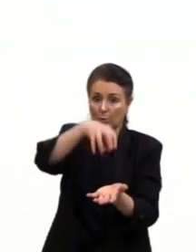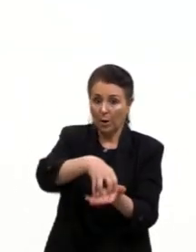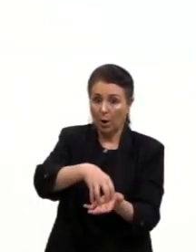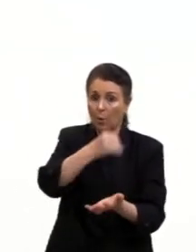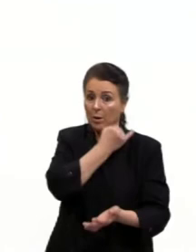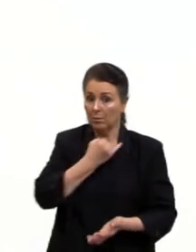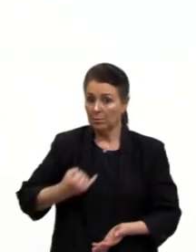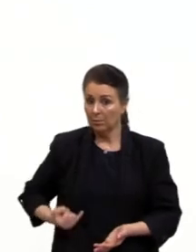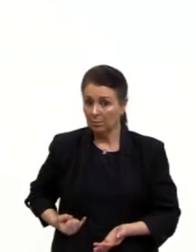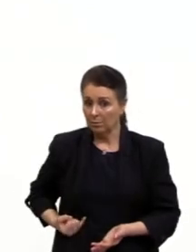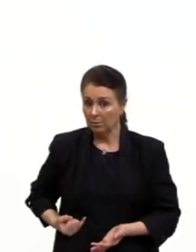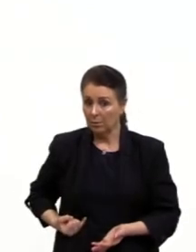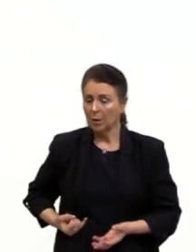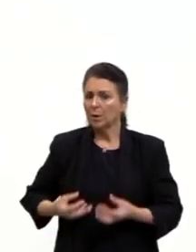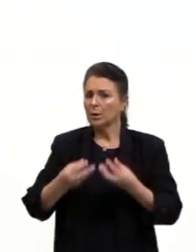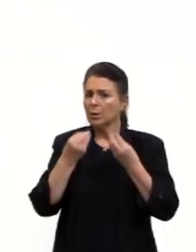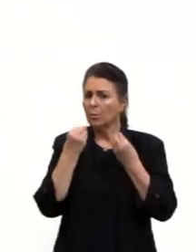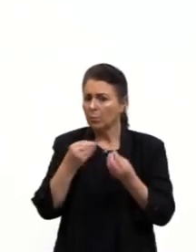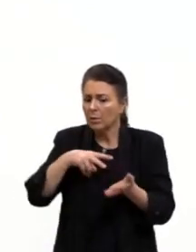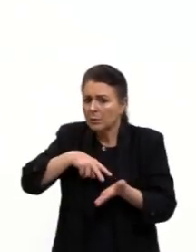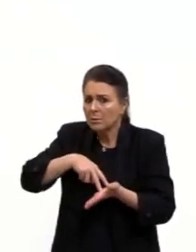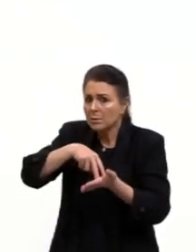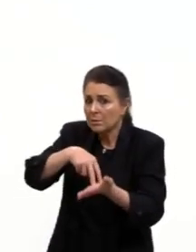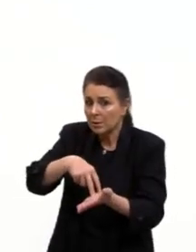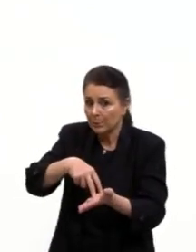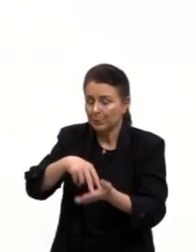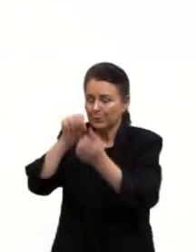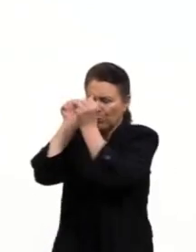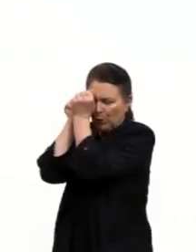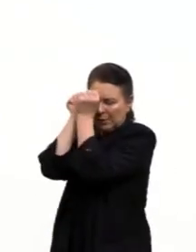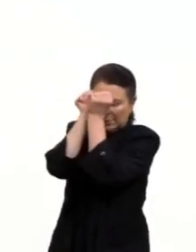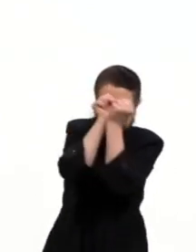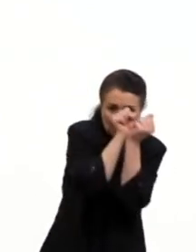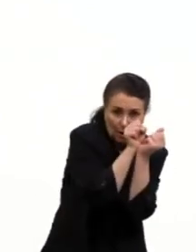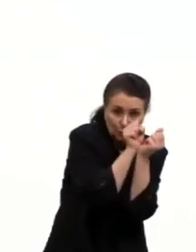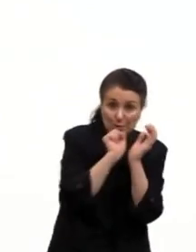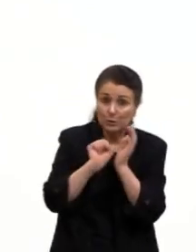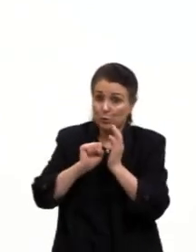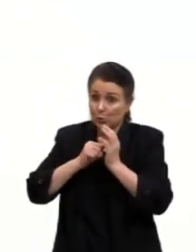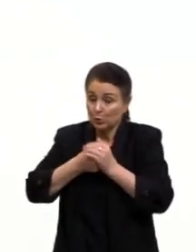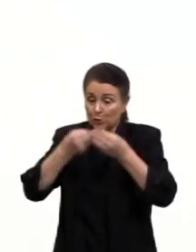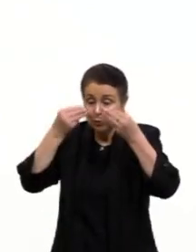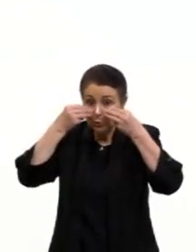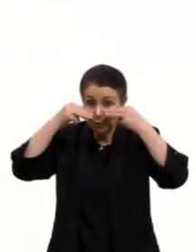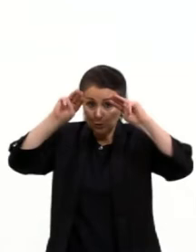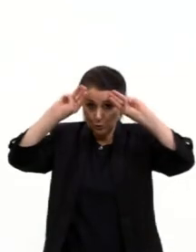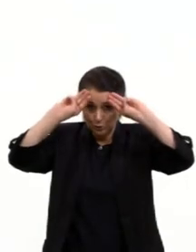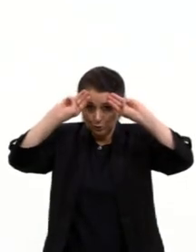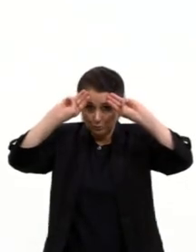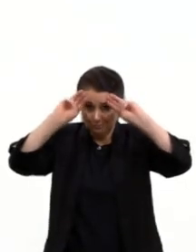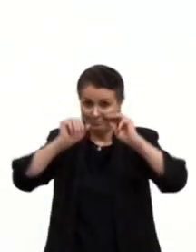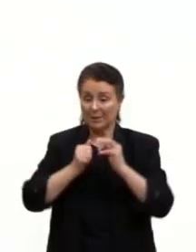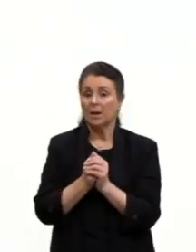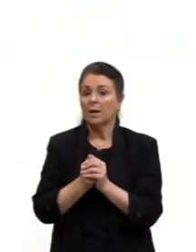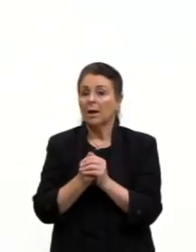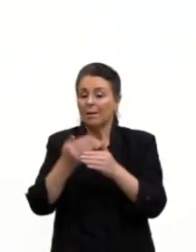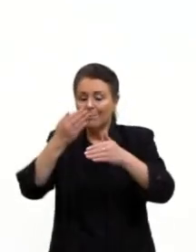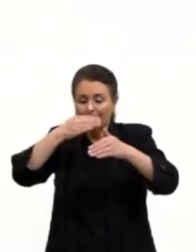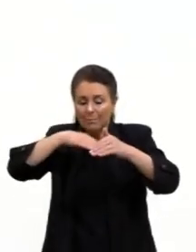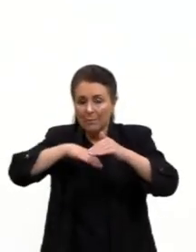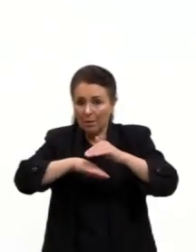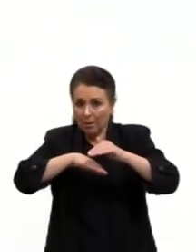elas sobreviveram? Os escravizados escondiam os seus orixás, as suas entidades embaixo